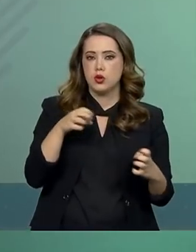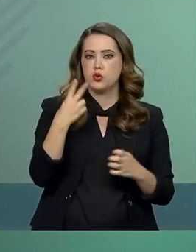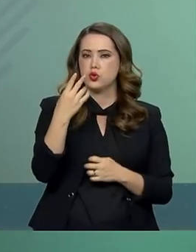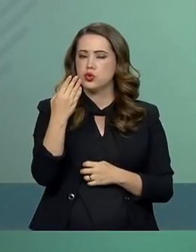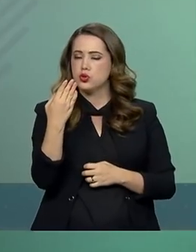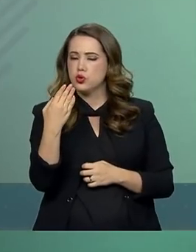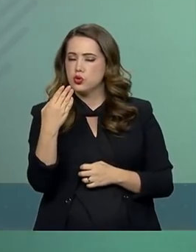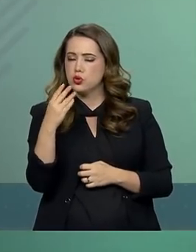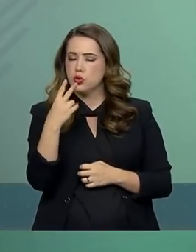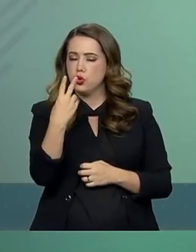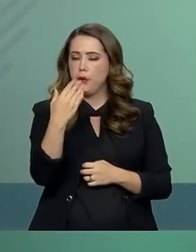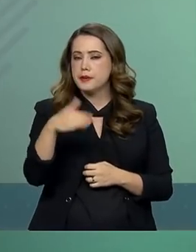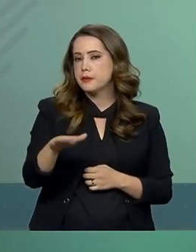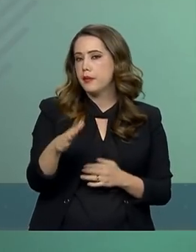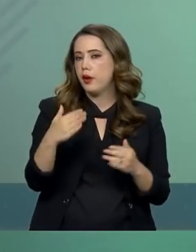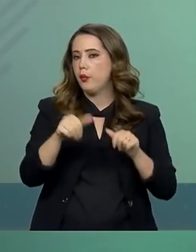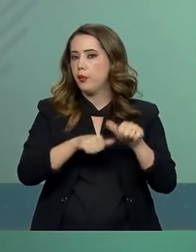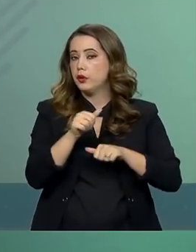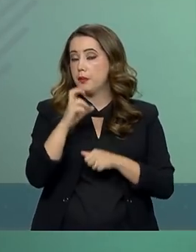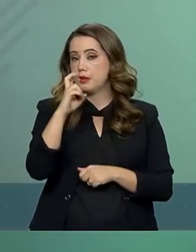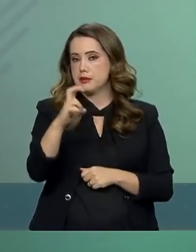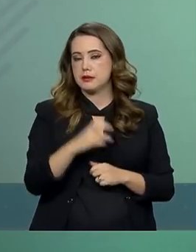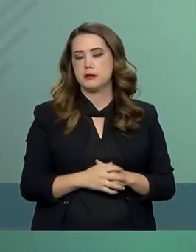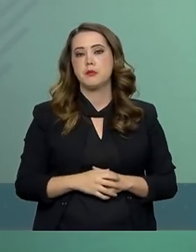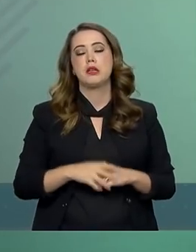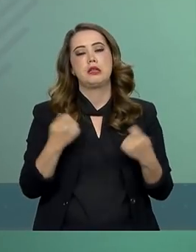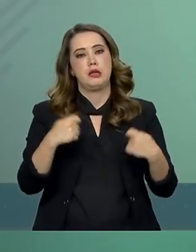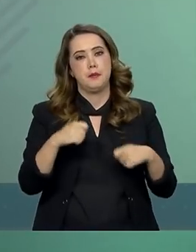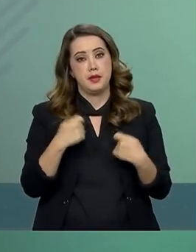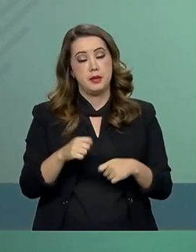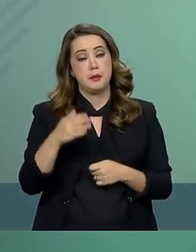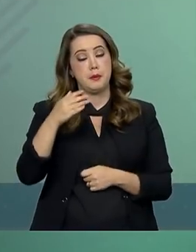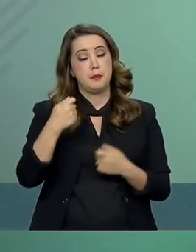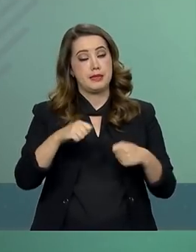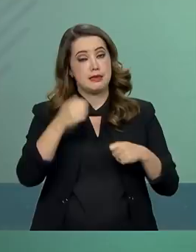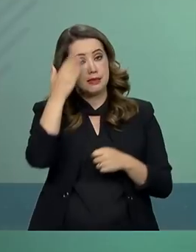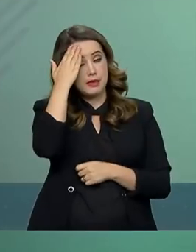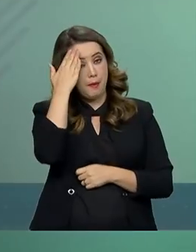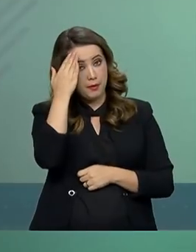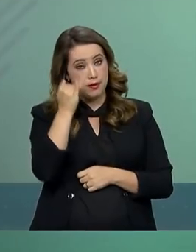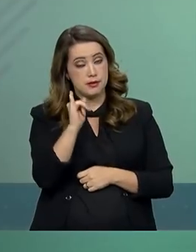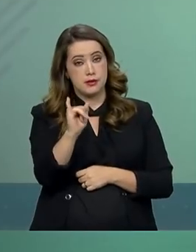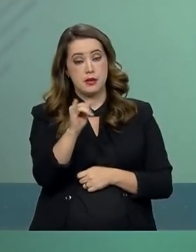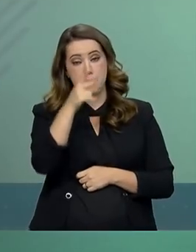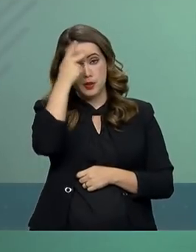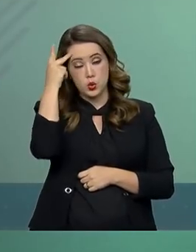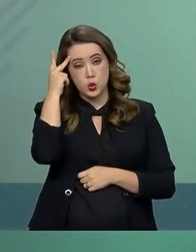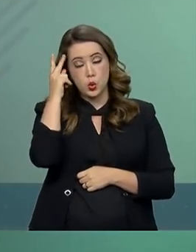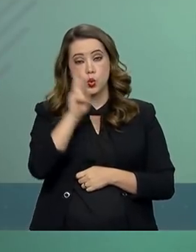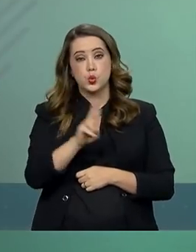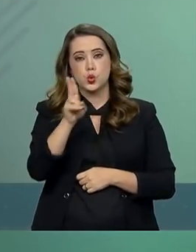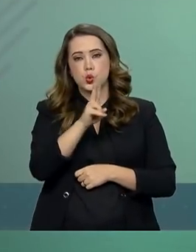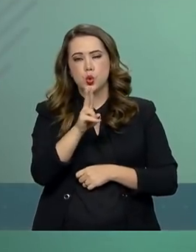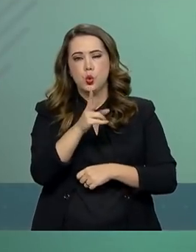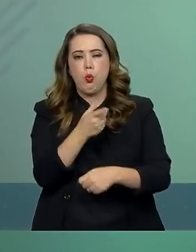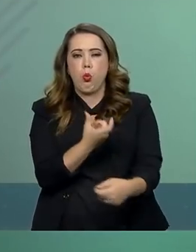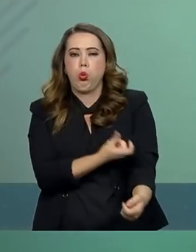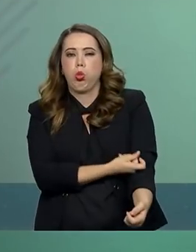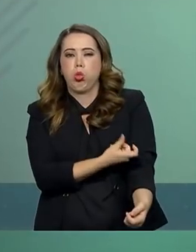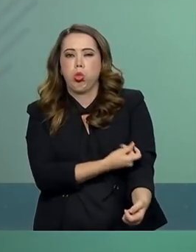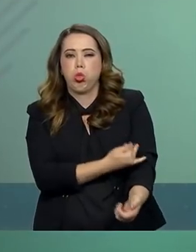o término da exigência de exame toxicológico para motoristas profissionais. Neste ponto,